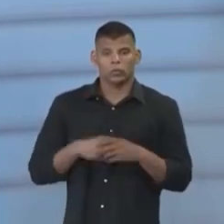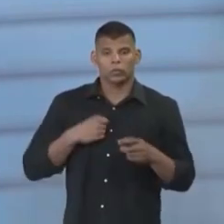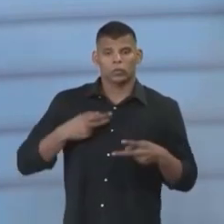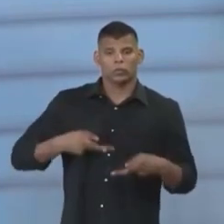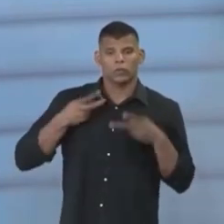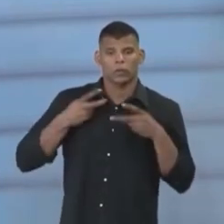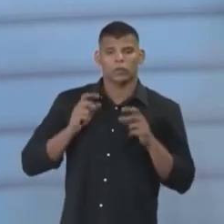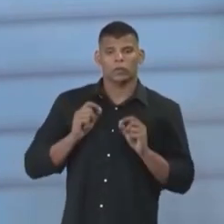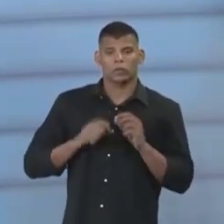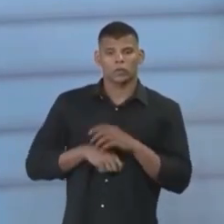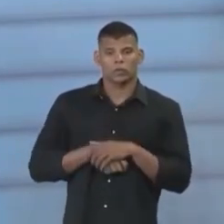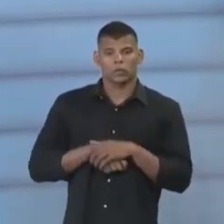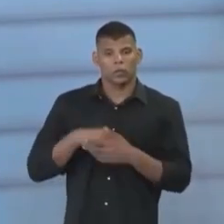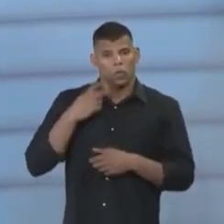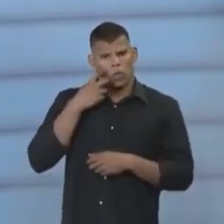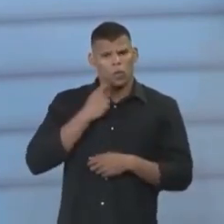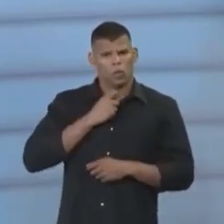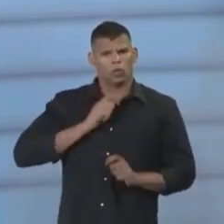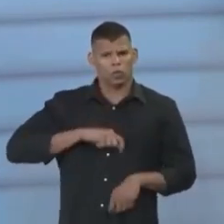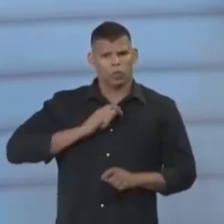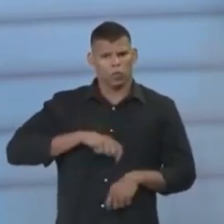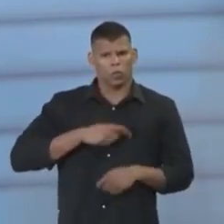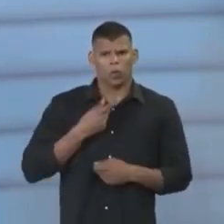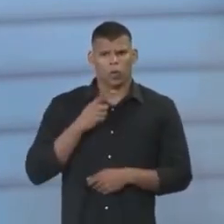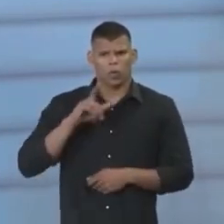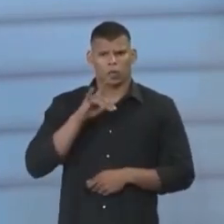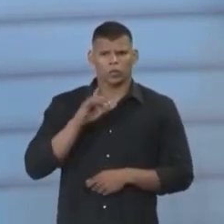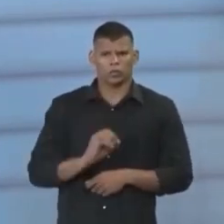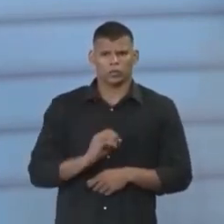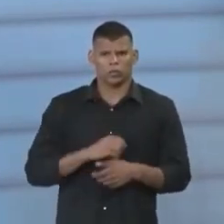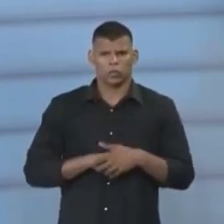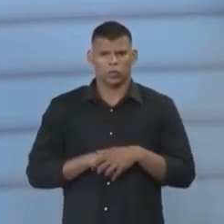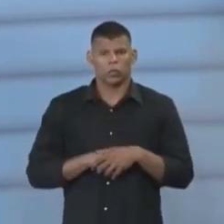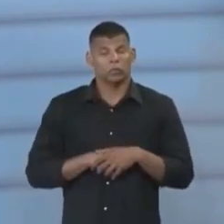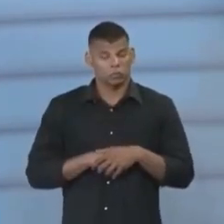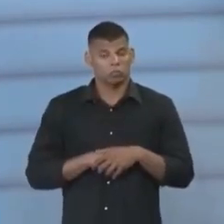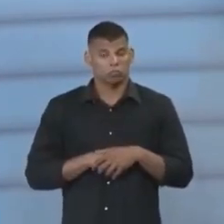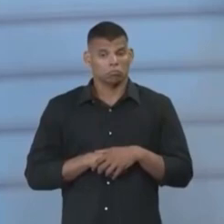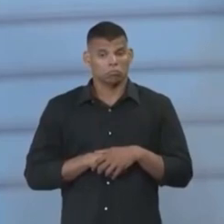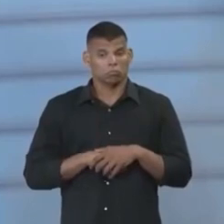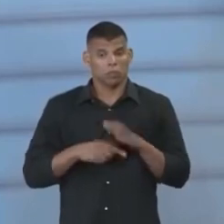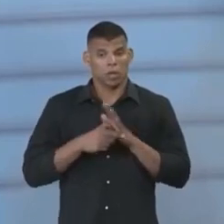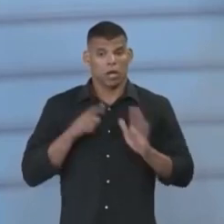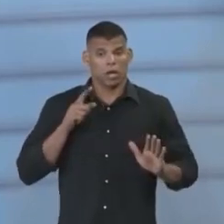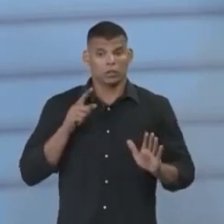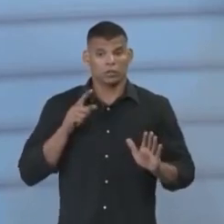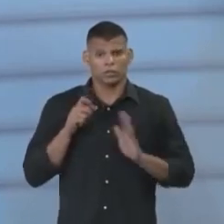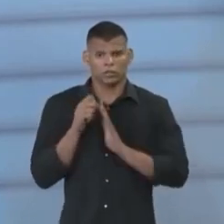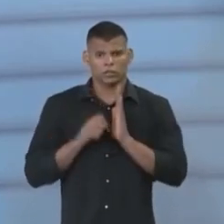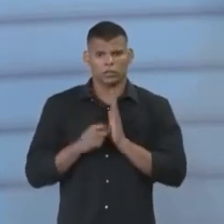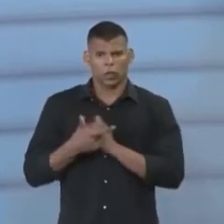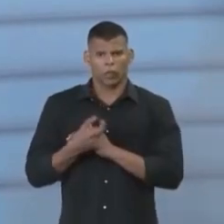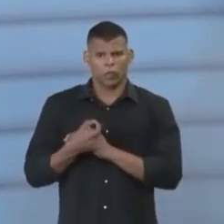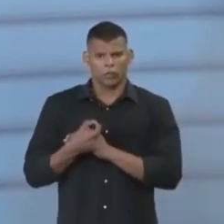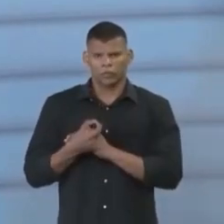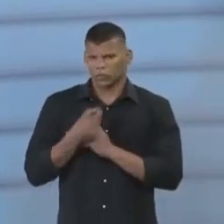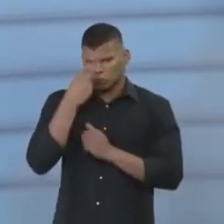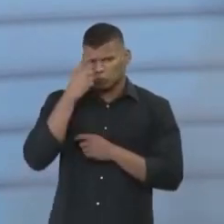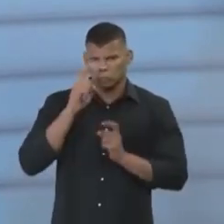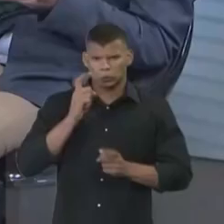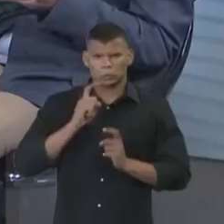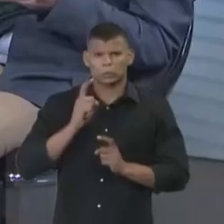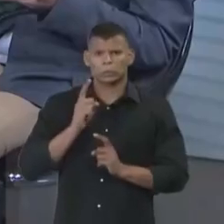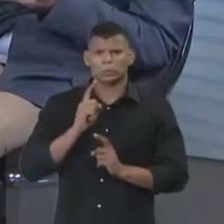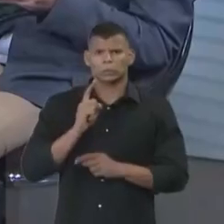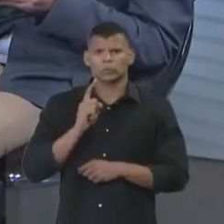ah, então eu posso ganhar dinheiro com lixo? Isso não se pensava no século XIX. É, não se usa nem a palavra lixo mais,